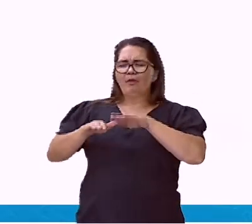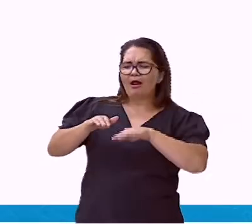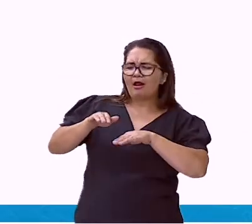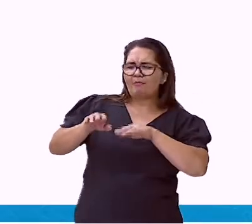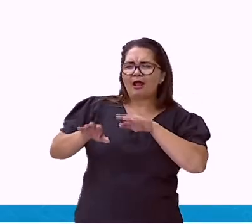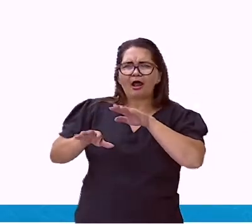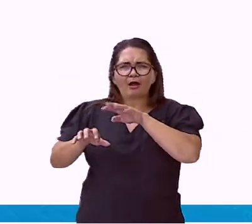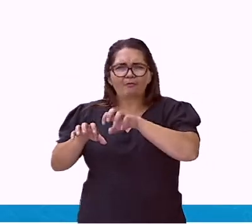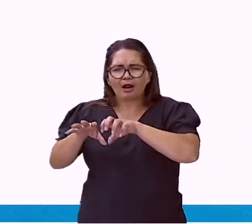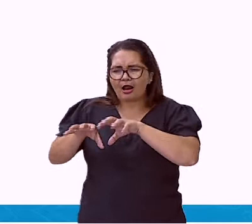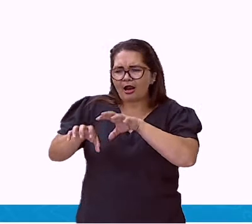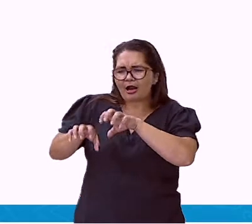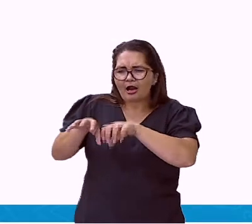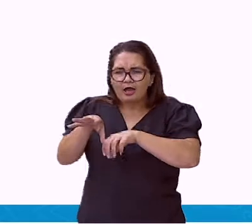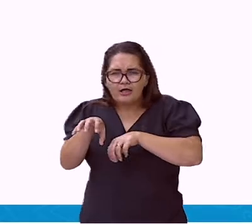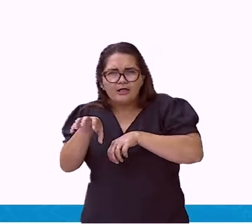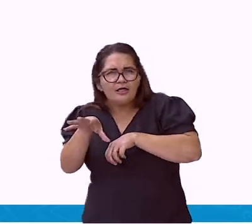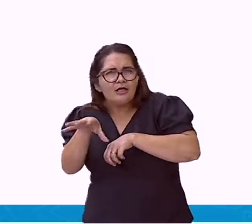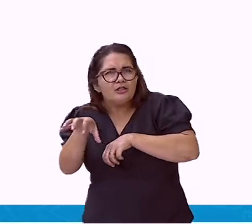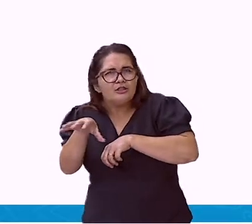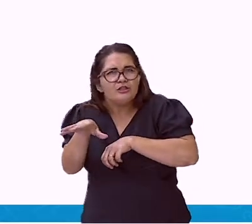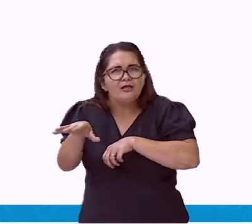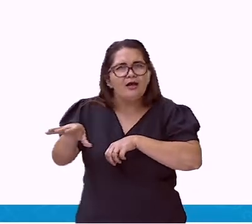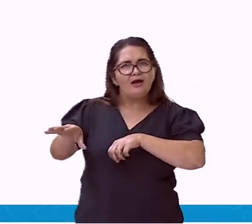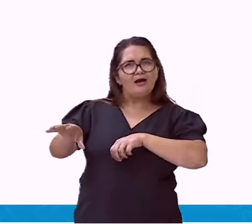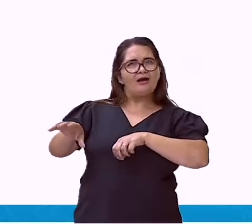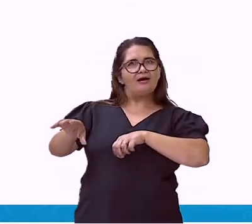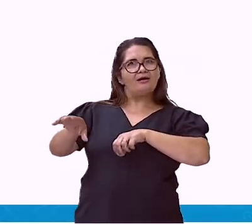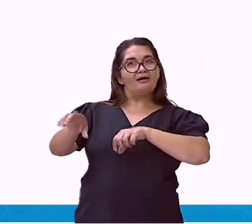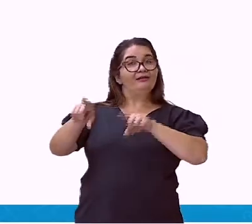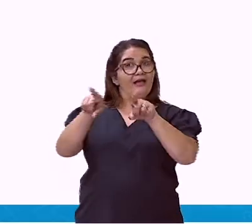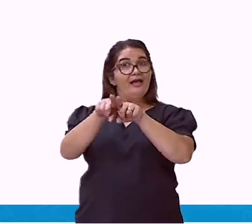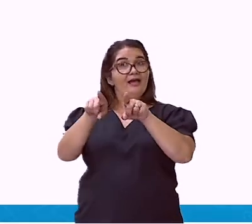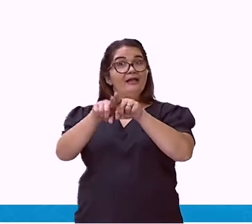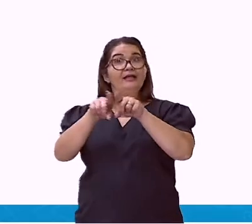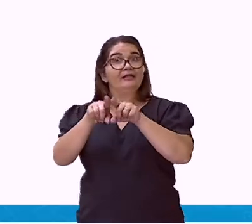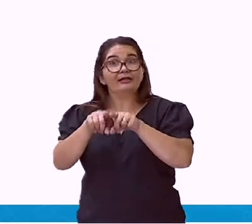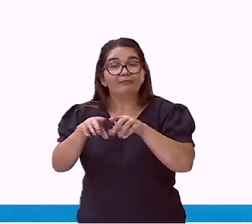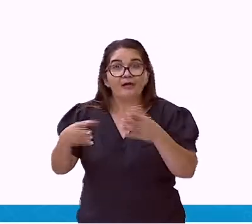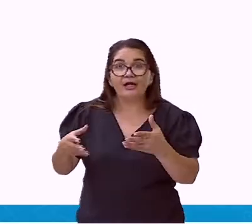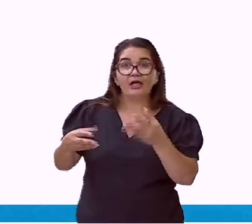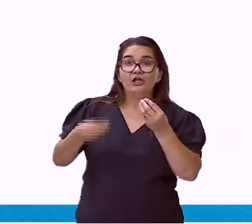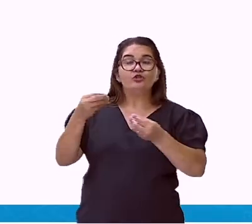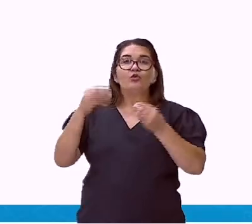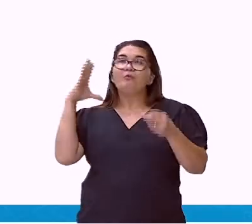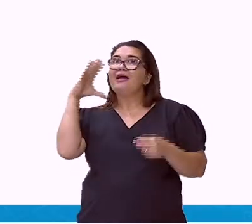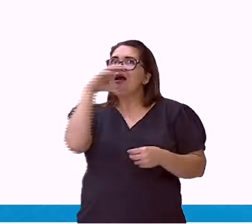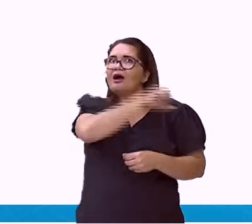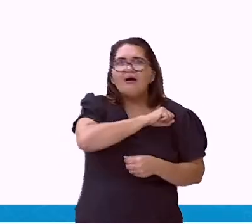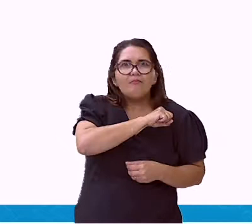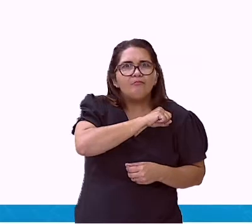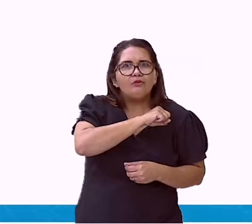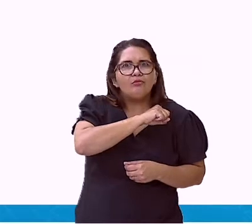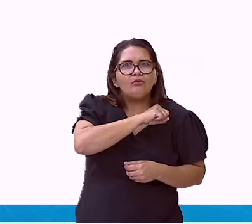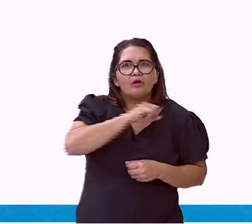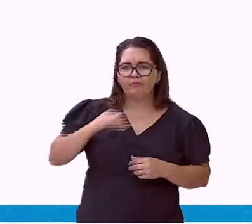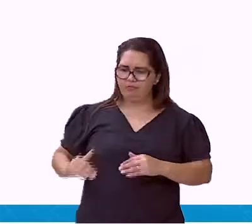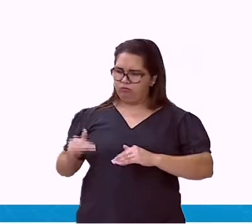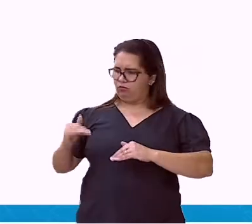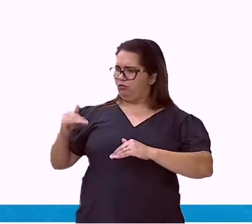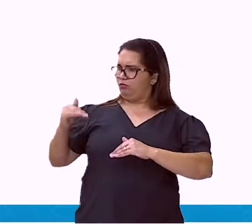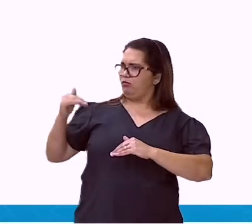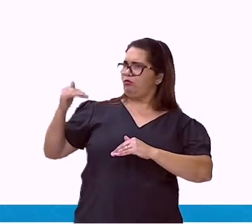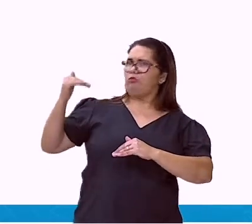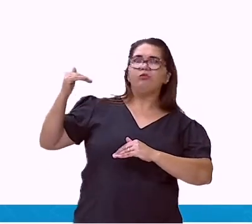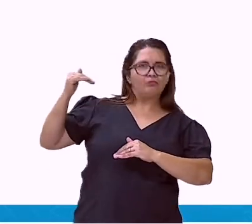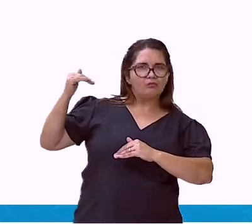além do choro, né? Então todo esse processo, ele acontece bem rápido. A gente parece que é uma eternidade,